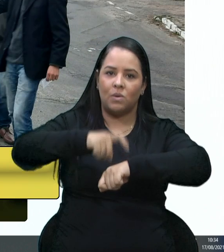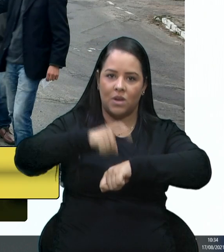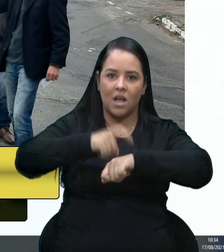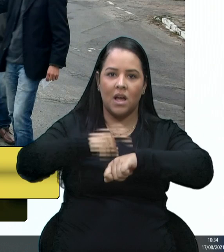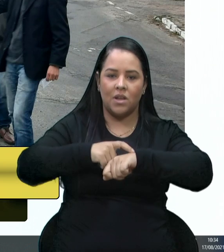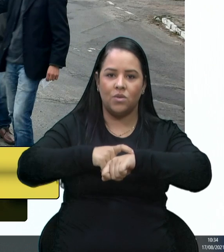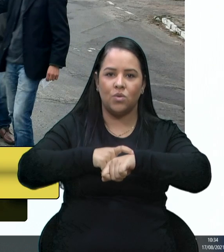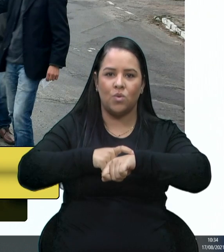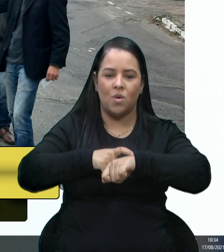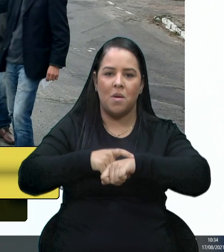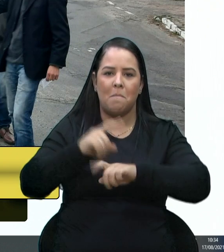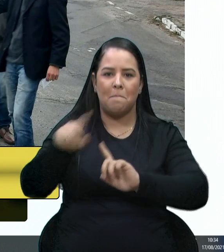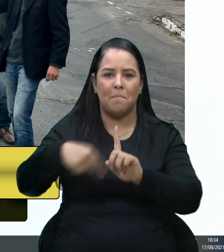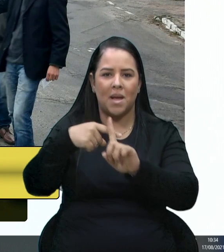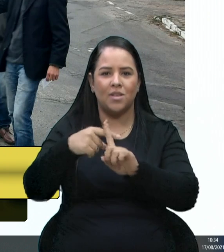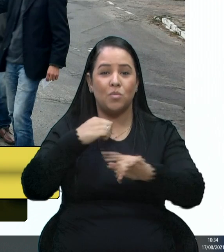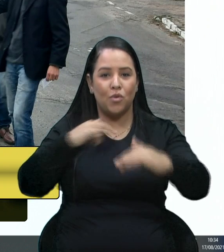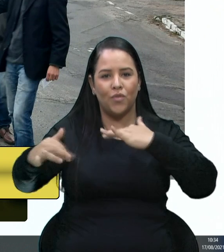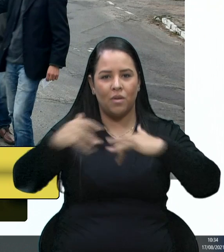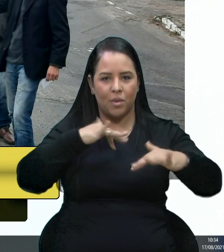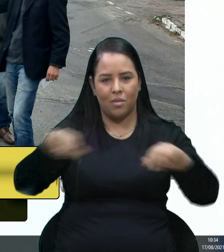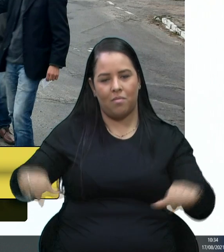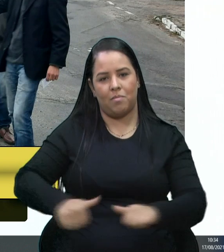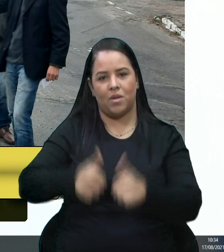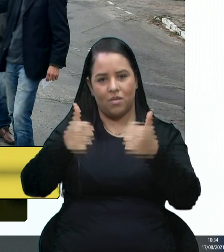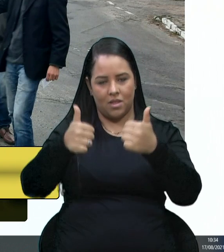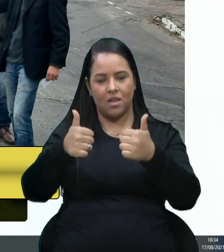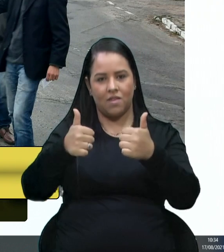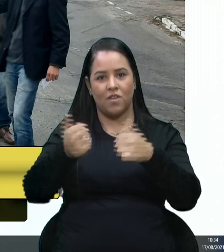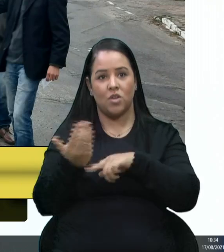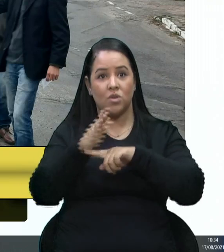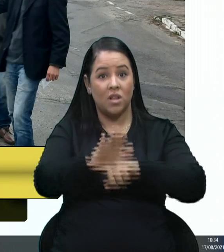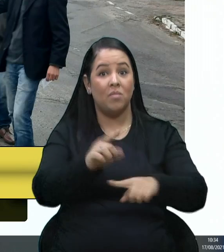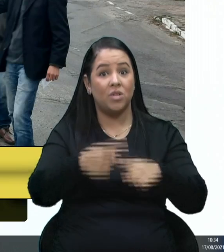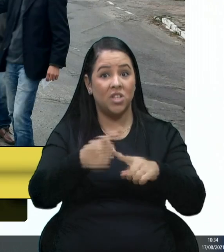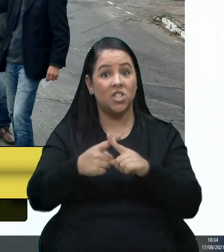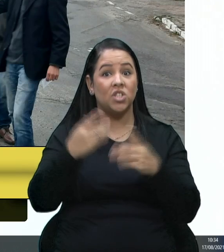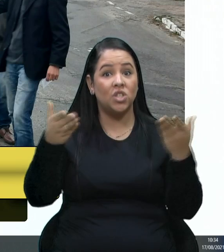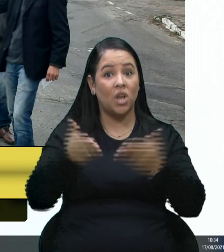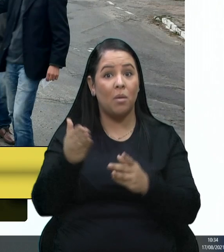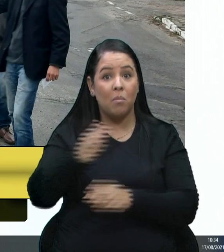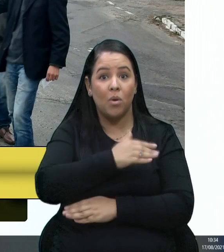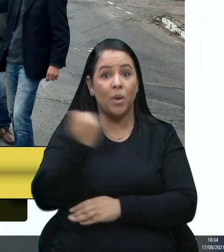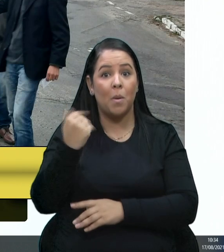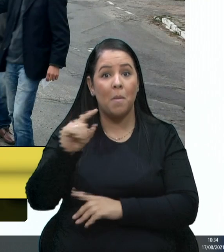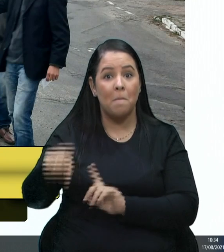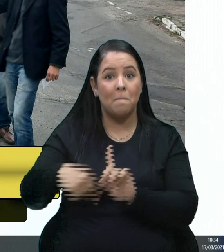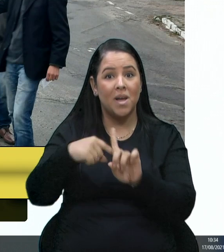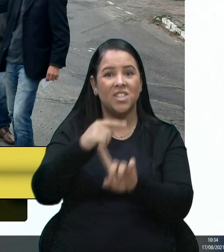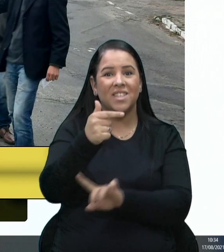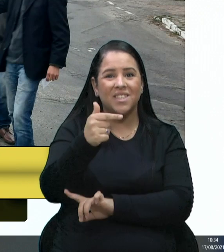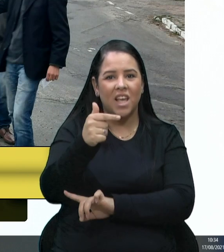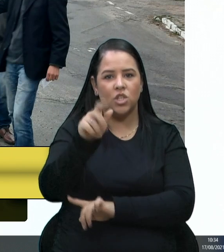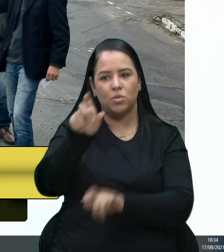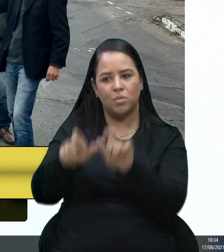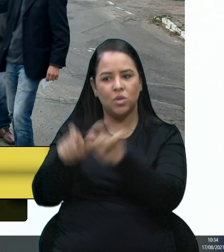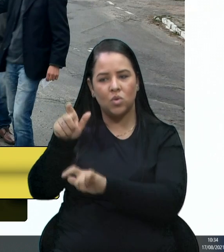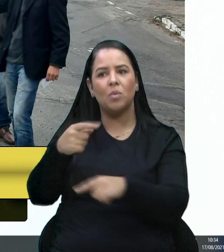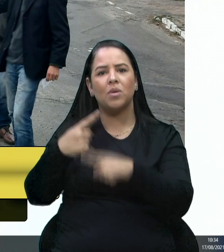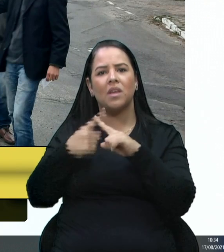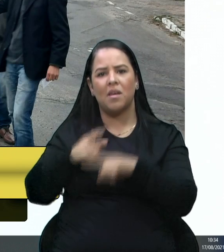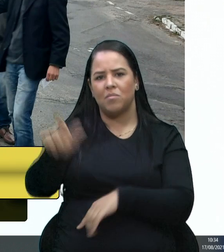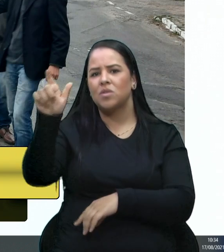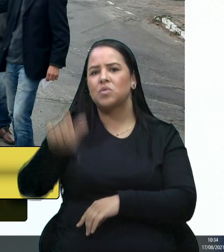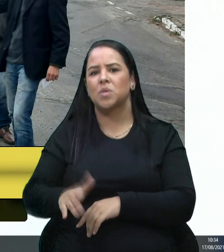esse problema e salvar vidas. Ali já morreram mais de sete pessoas. Então, algo que só quem mora naquela região